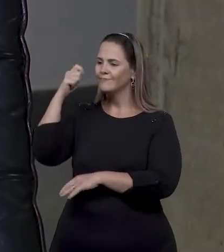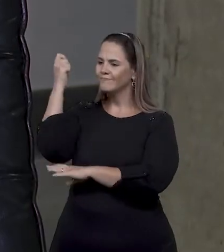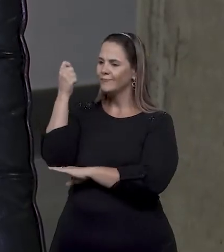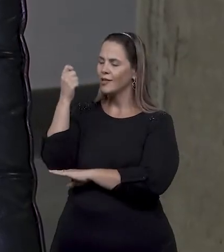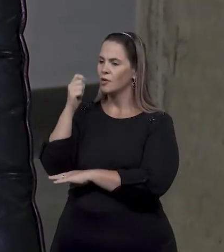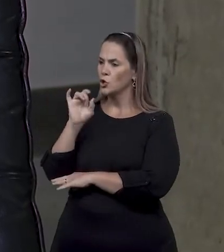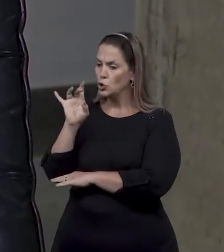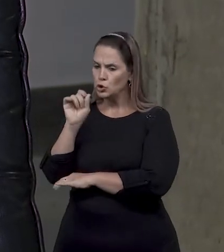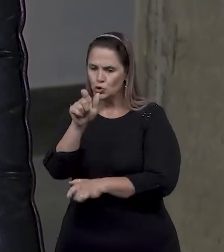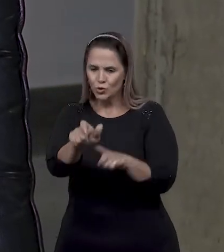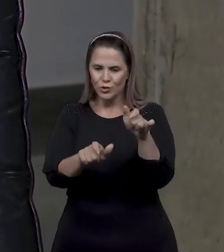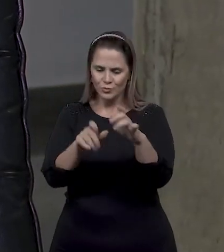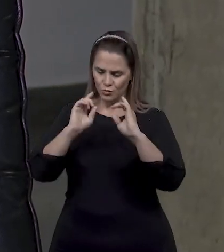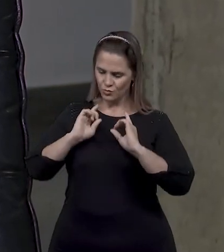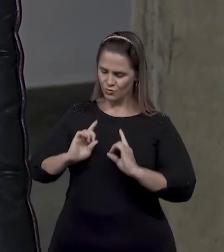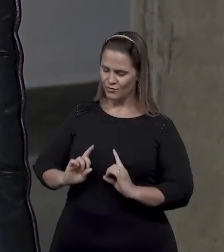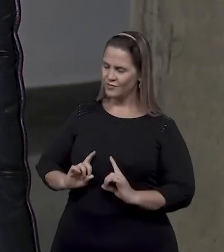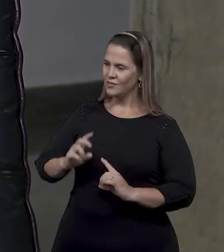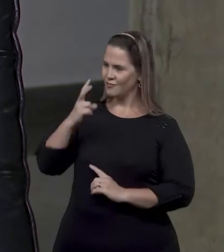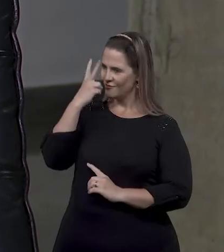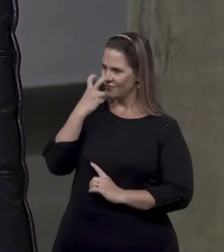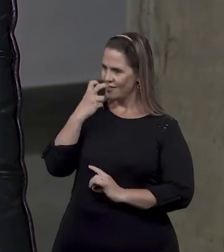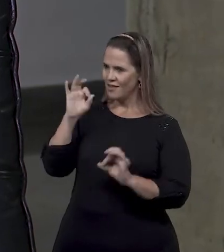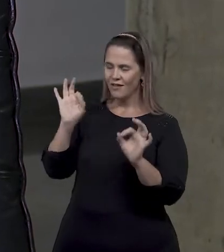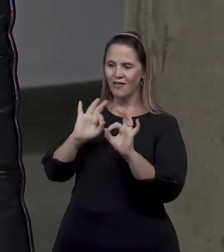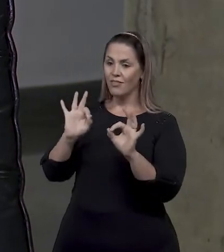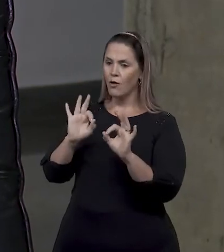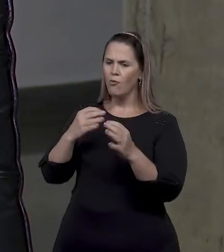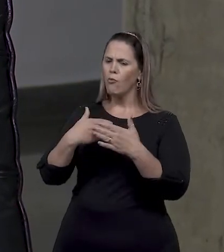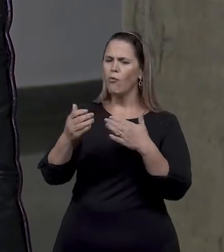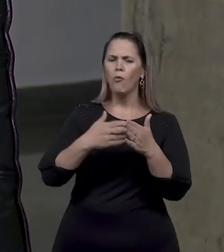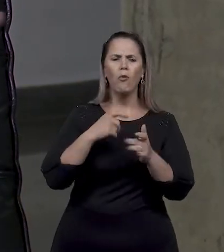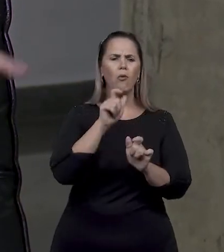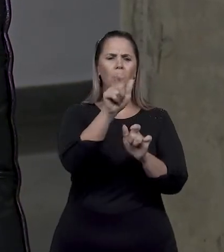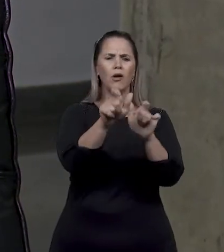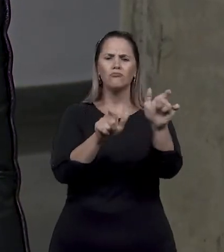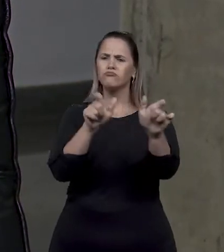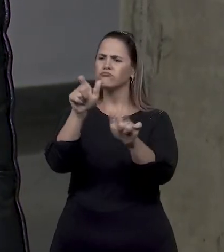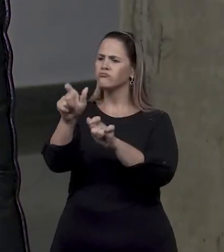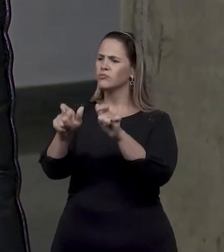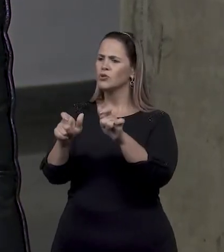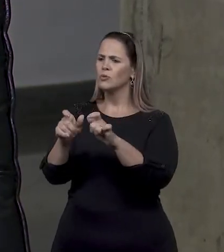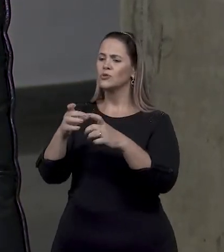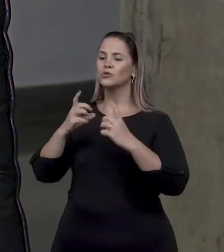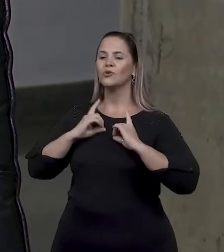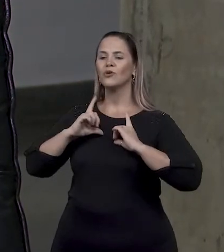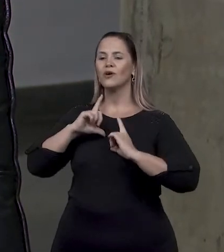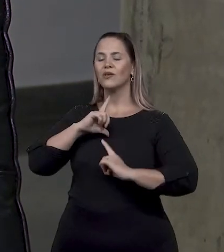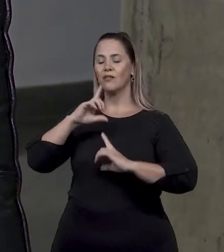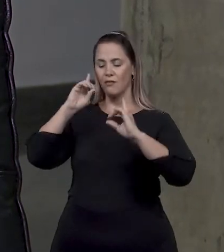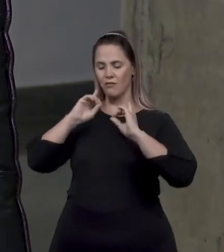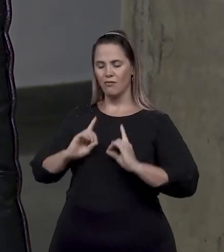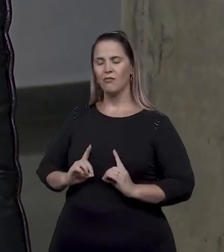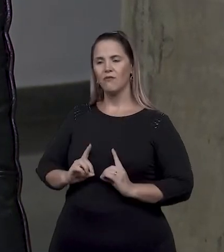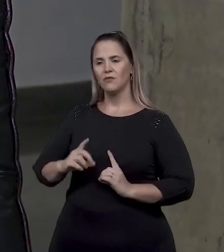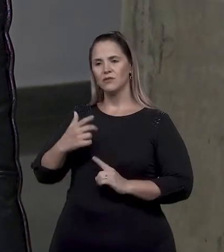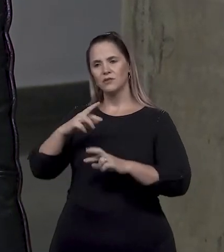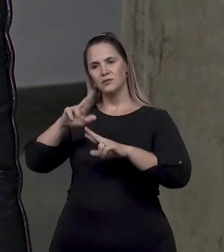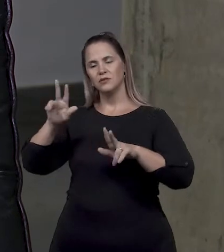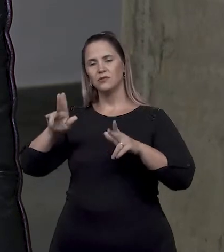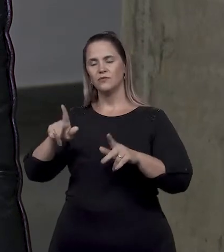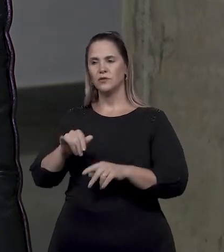sério, e não só as pessoas com deficiência visual, quaisquer outros tipos de deficiência,